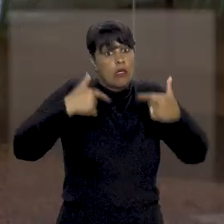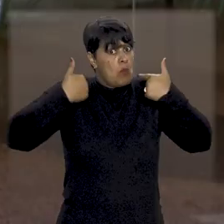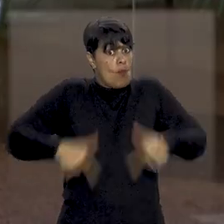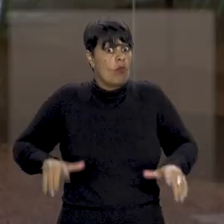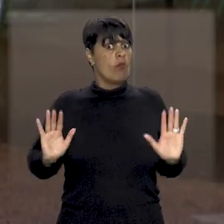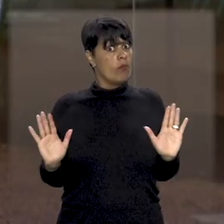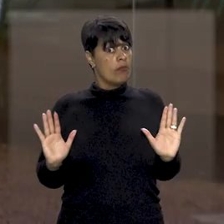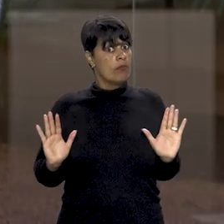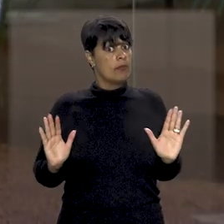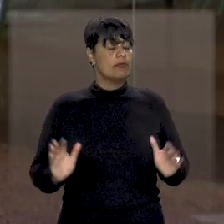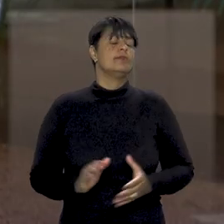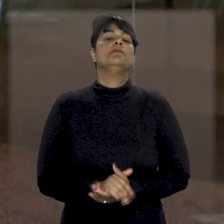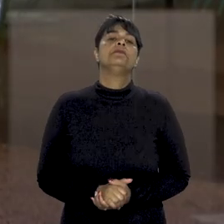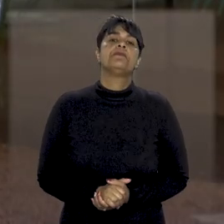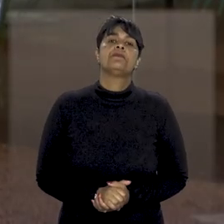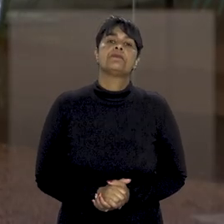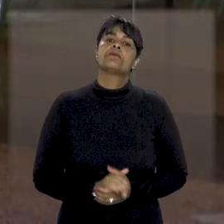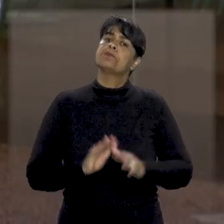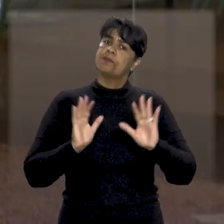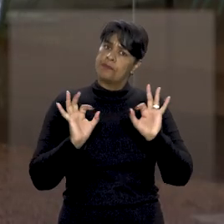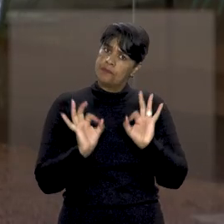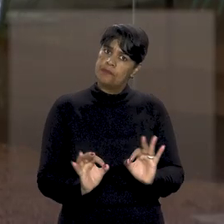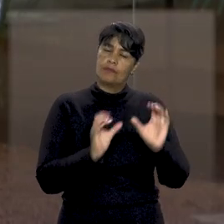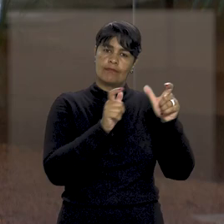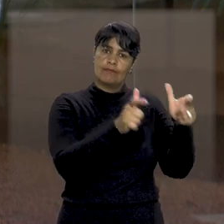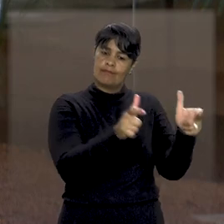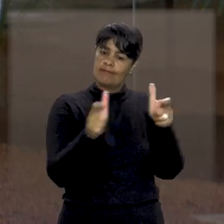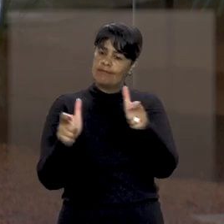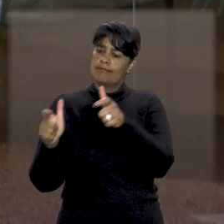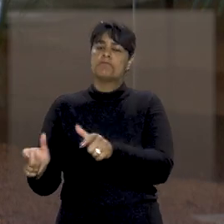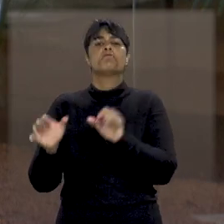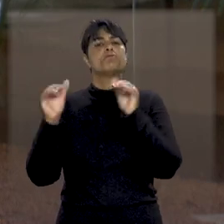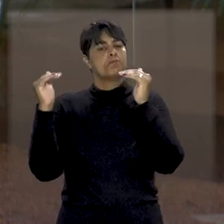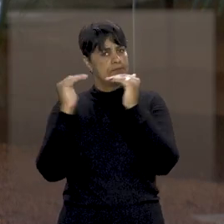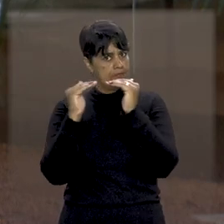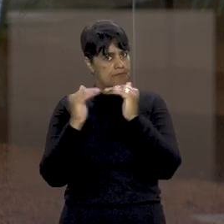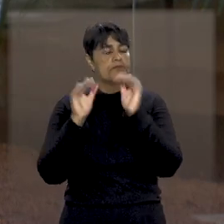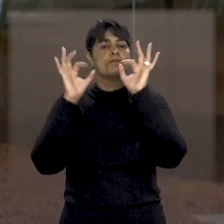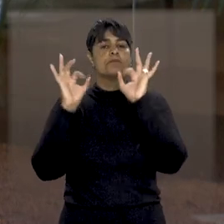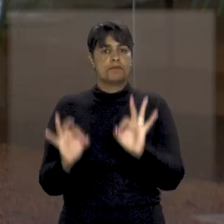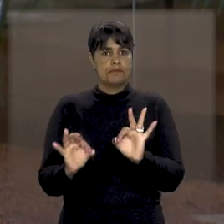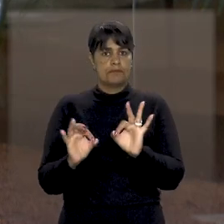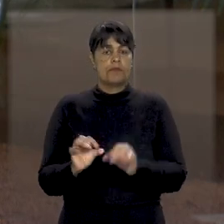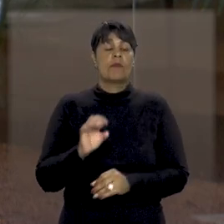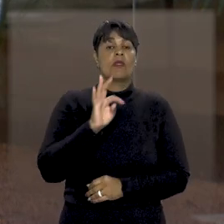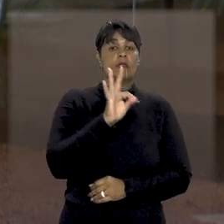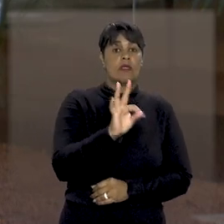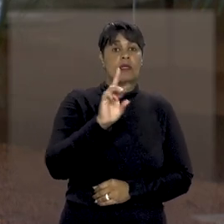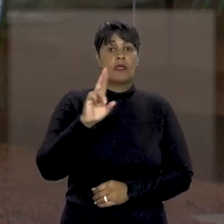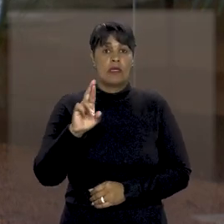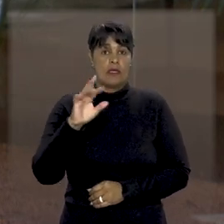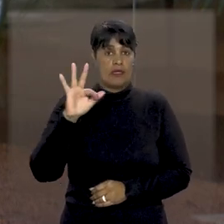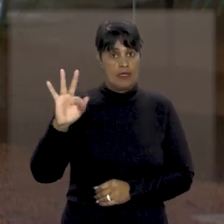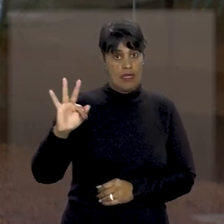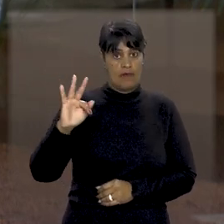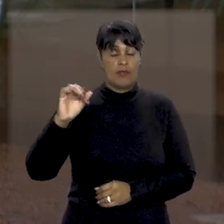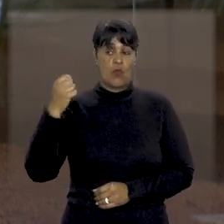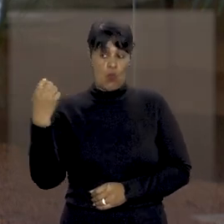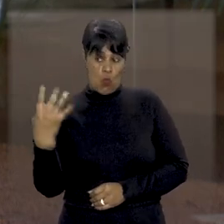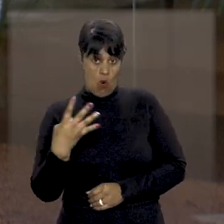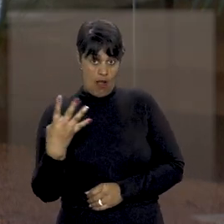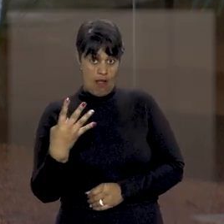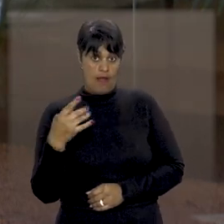As instâncias ordinárias concordaram com a defesa da moradora. Para o Tribunal Regional Federal da 4ª Região, não seria